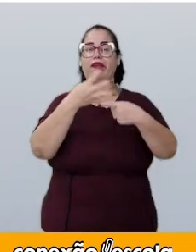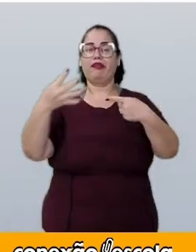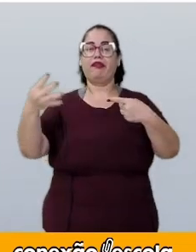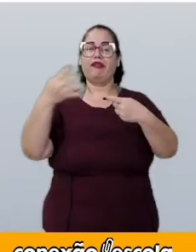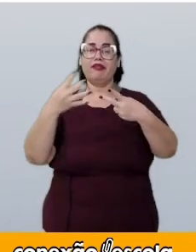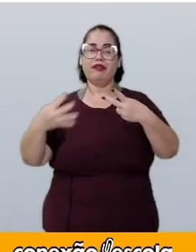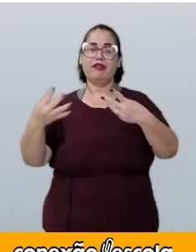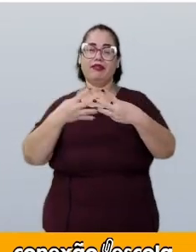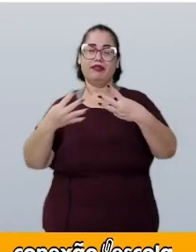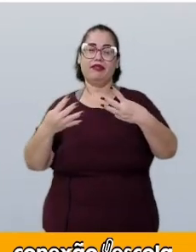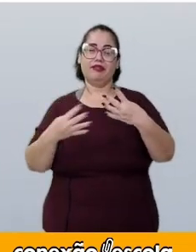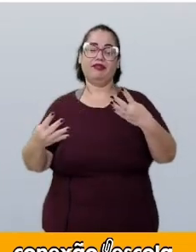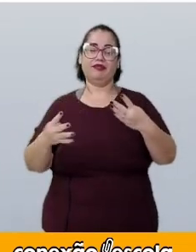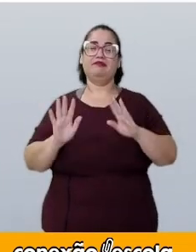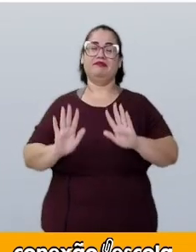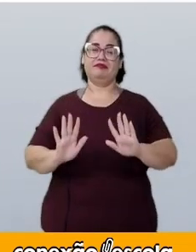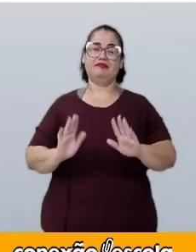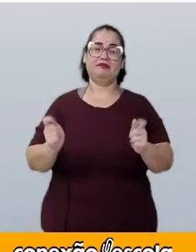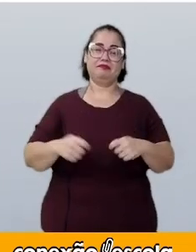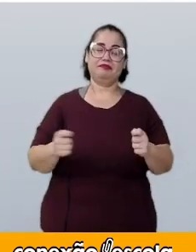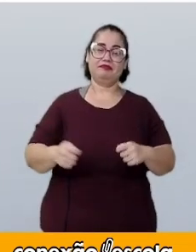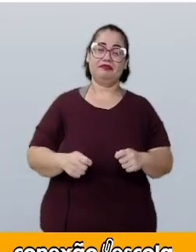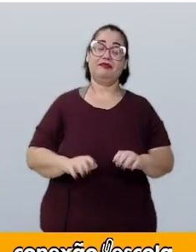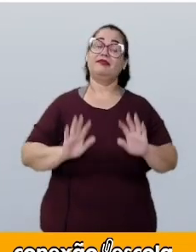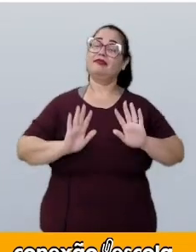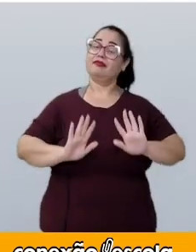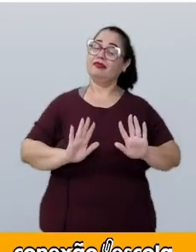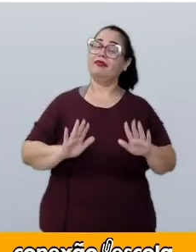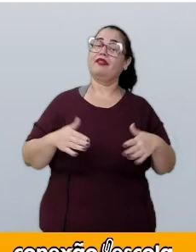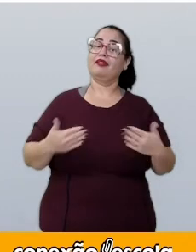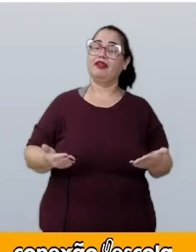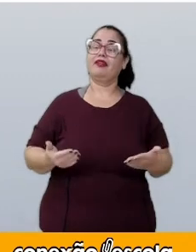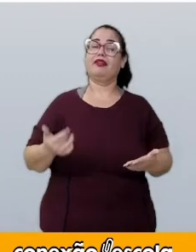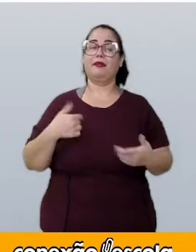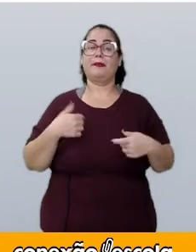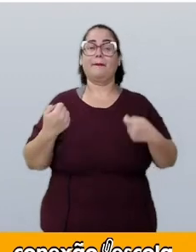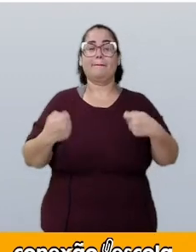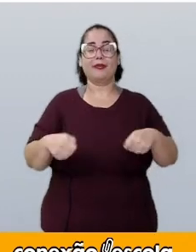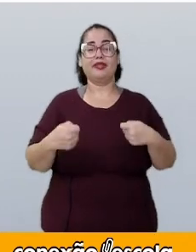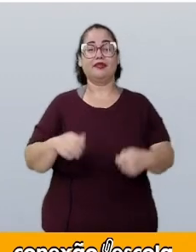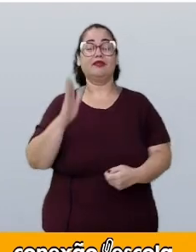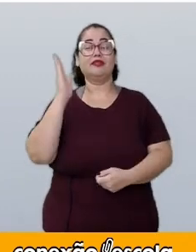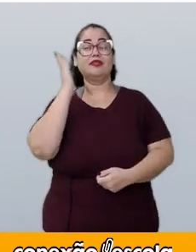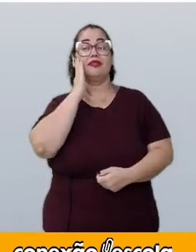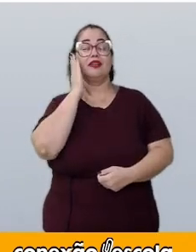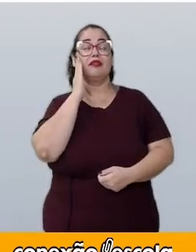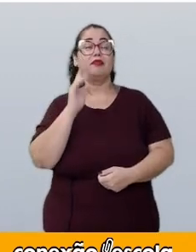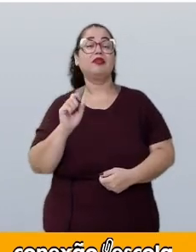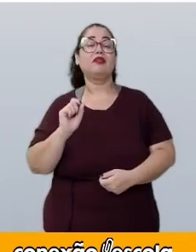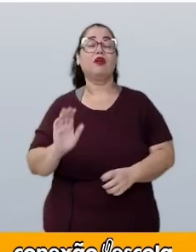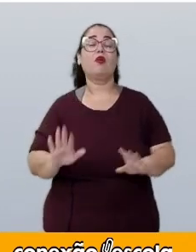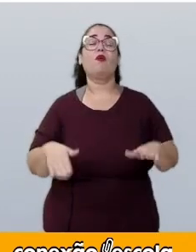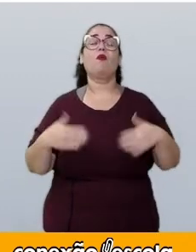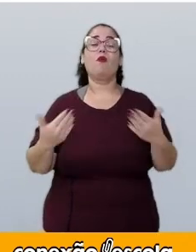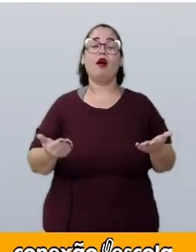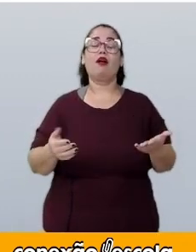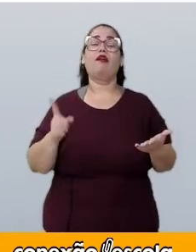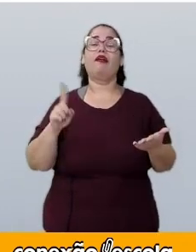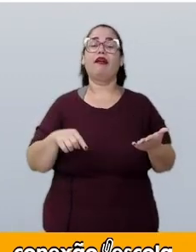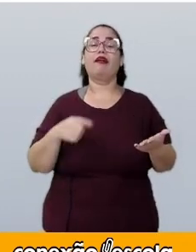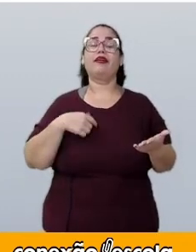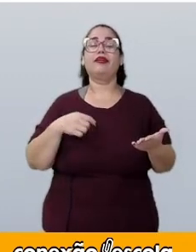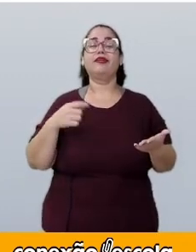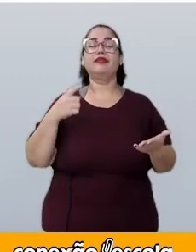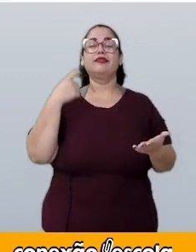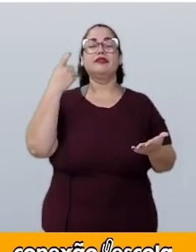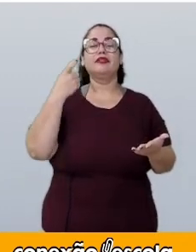árvore de possibilidades. No entanto, eu preciso saber qual é a